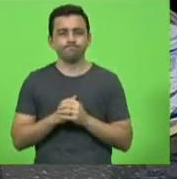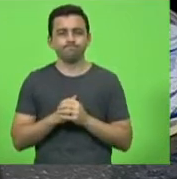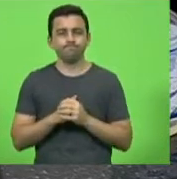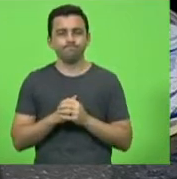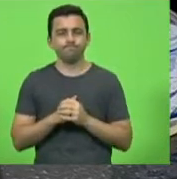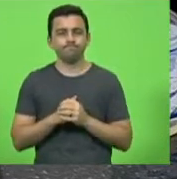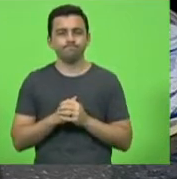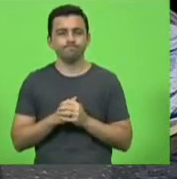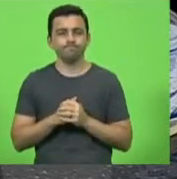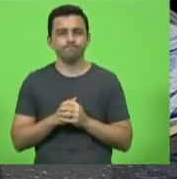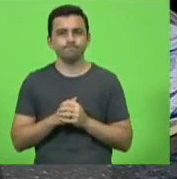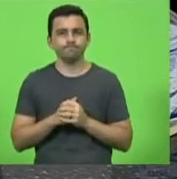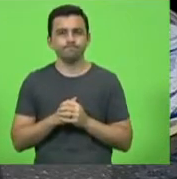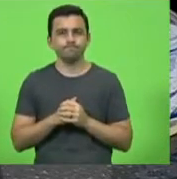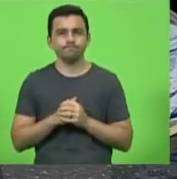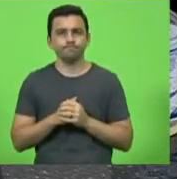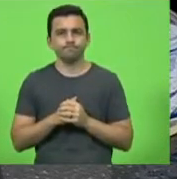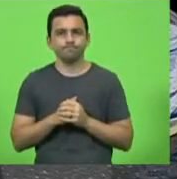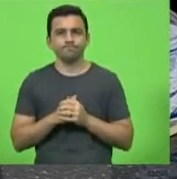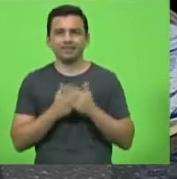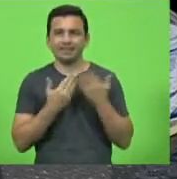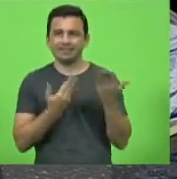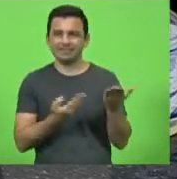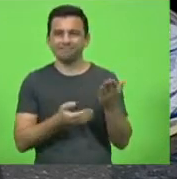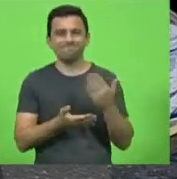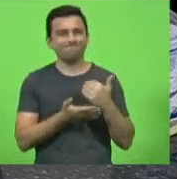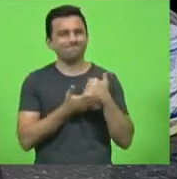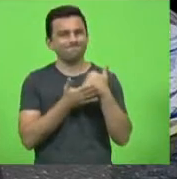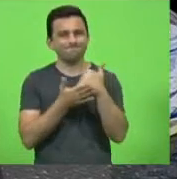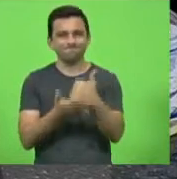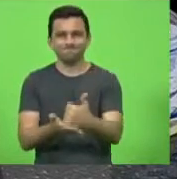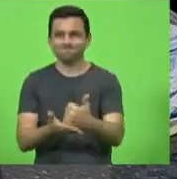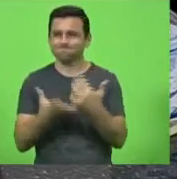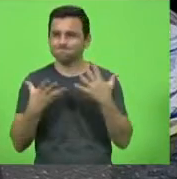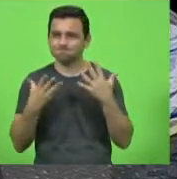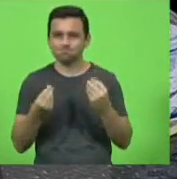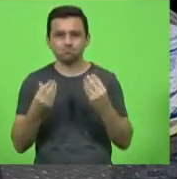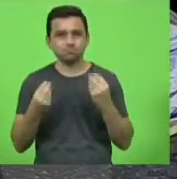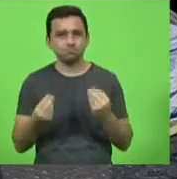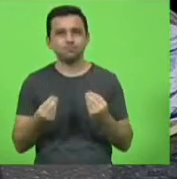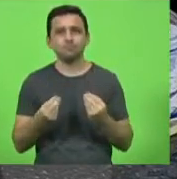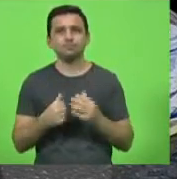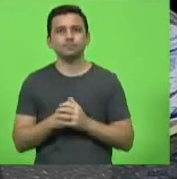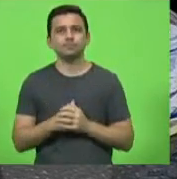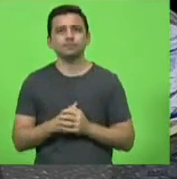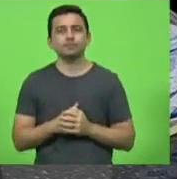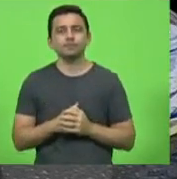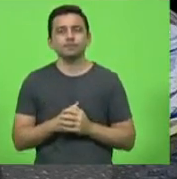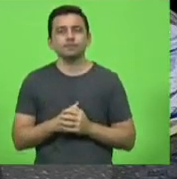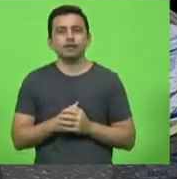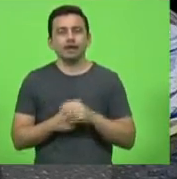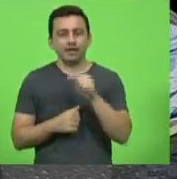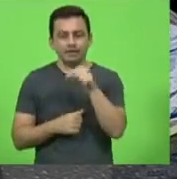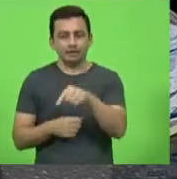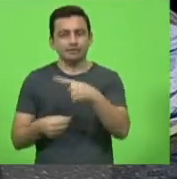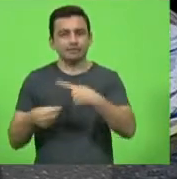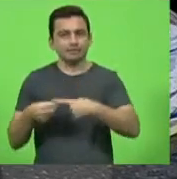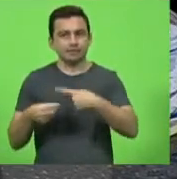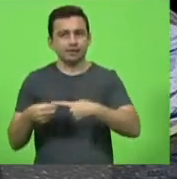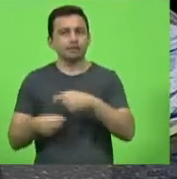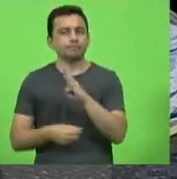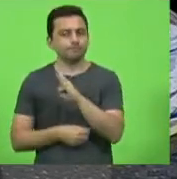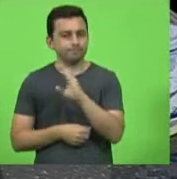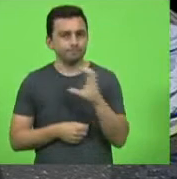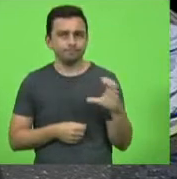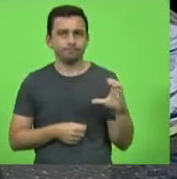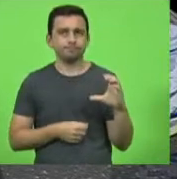que contribuiu e muito com a cidade de Balneário Camboriú